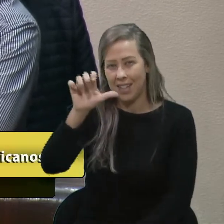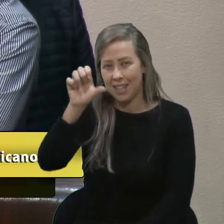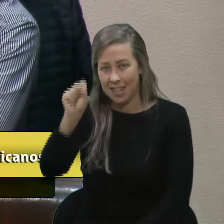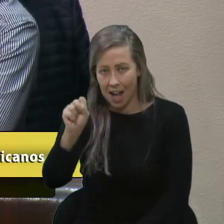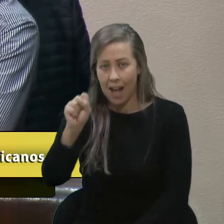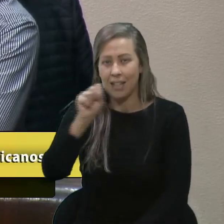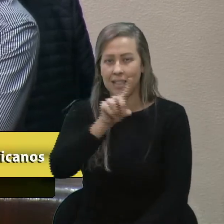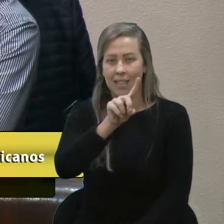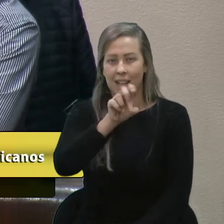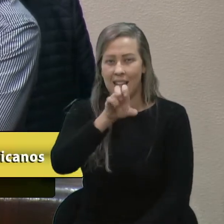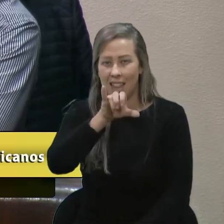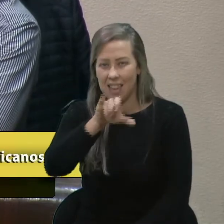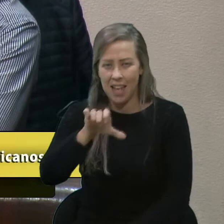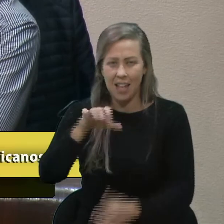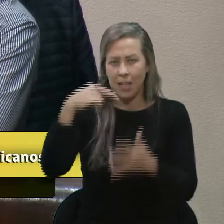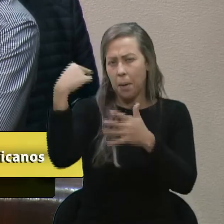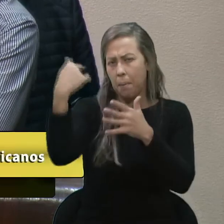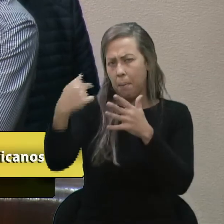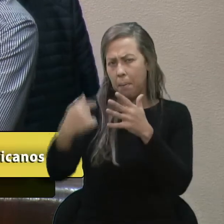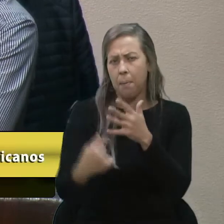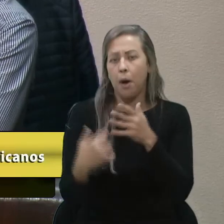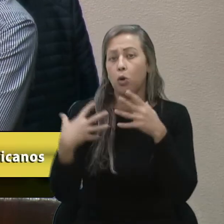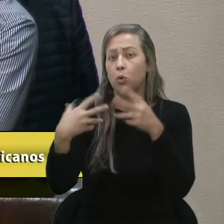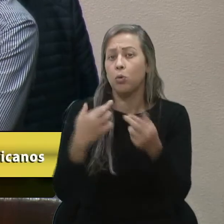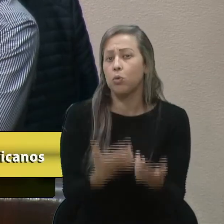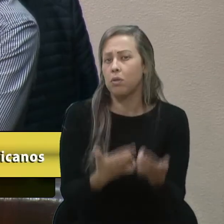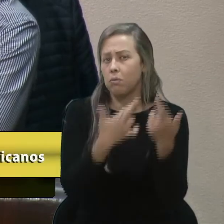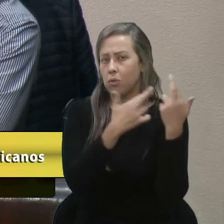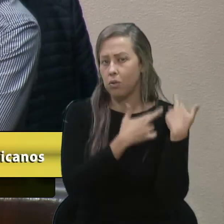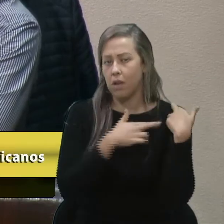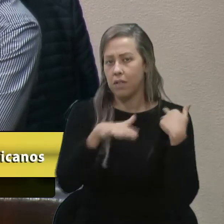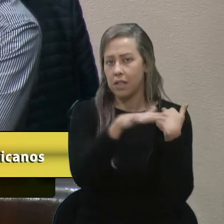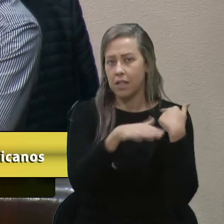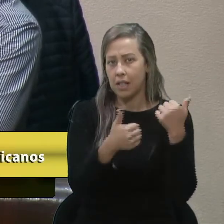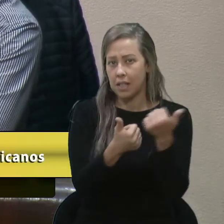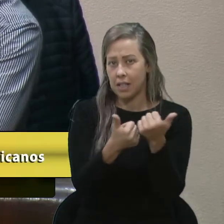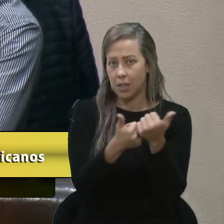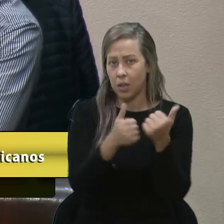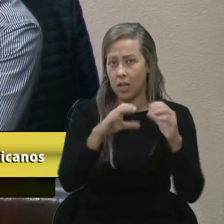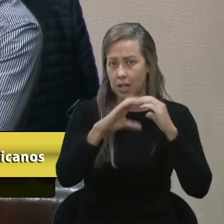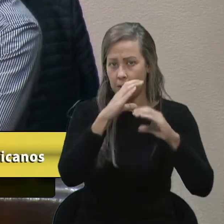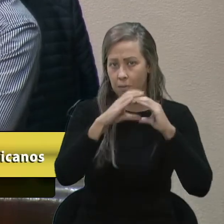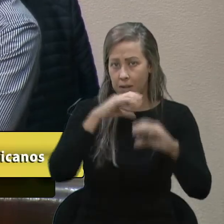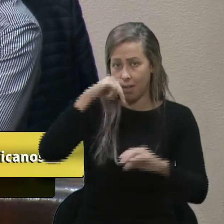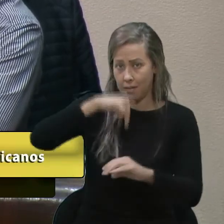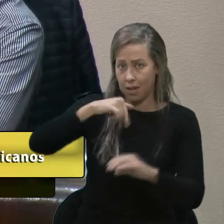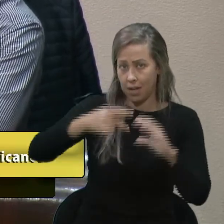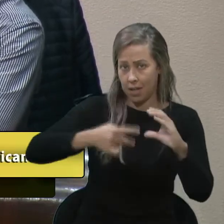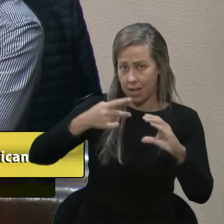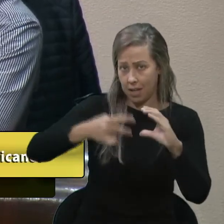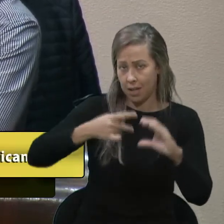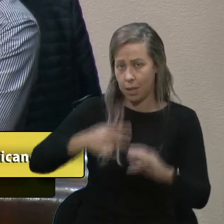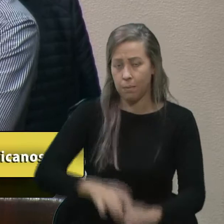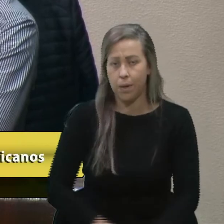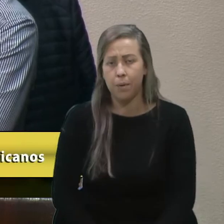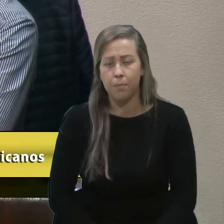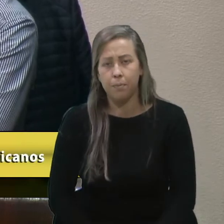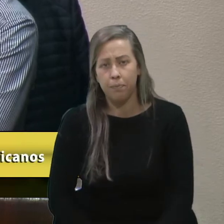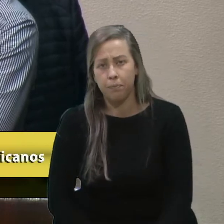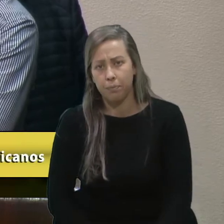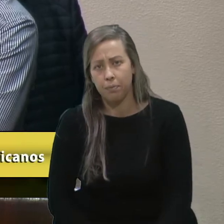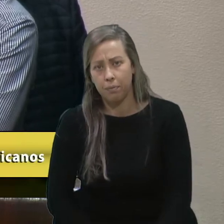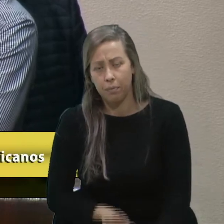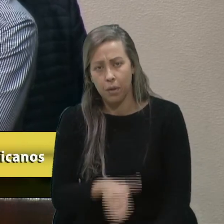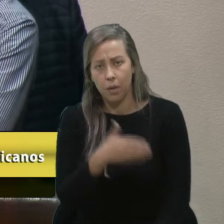a todos os responsáveis da assessoria da comunicação, enfim, a todos da casa, por esta